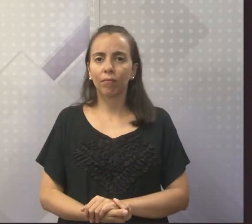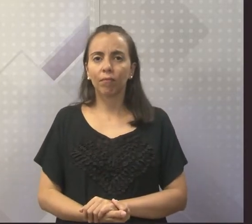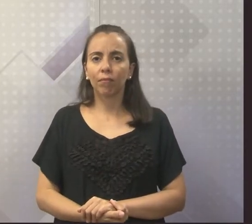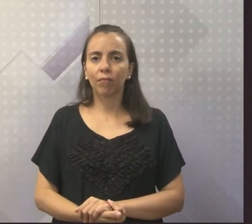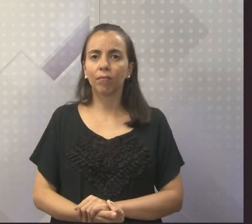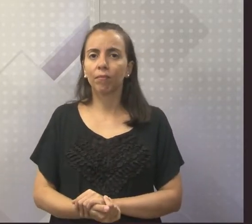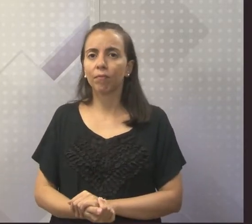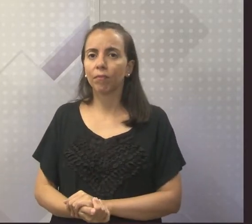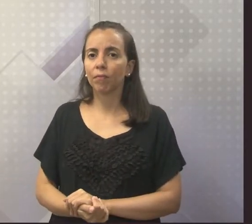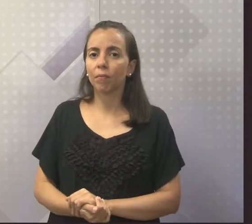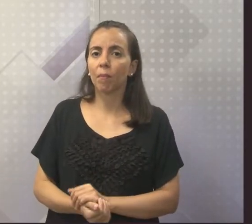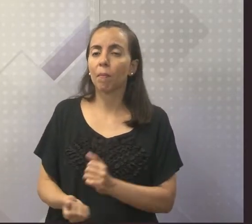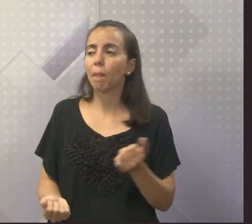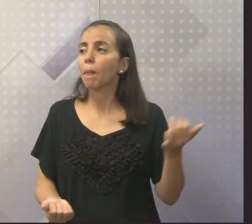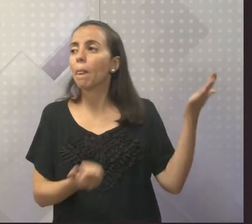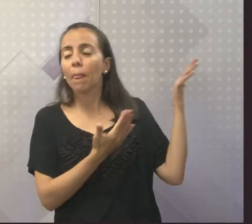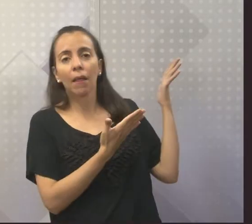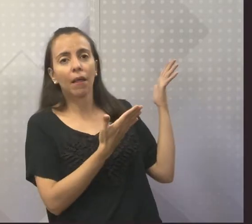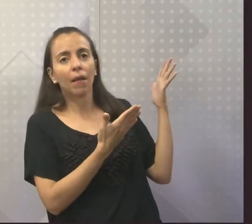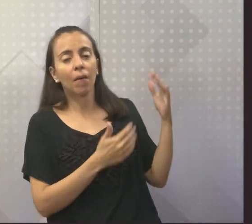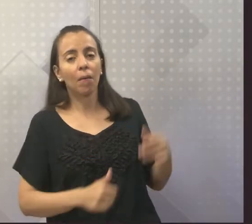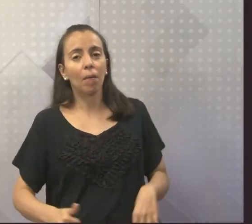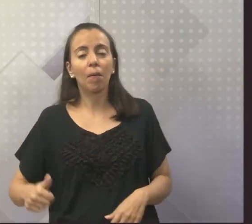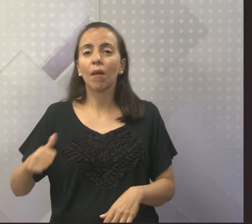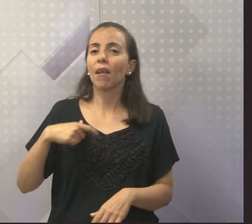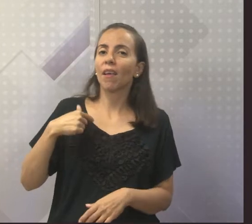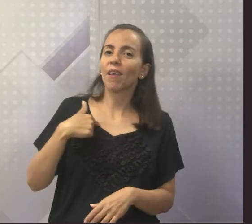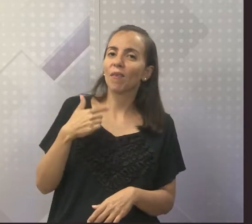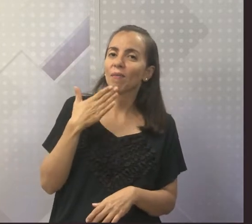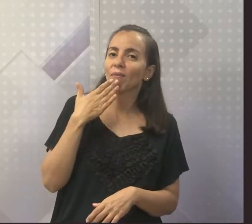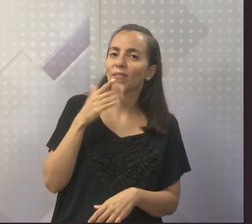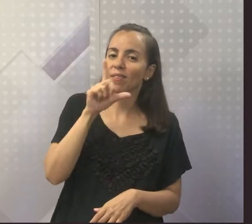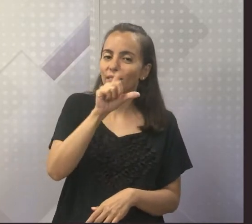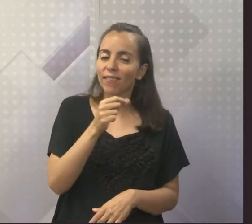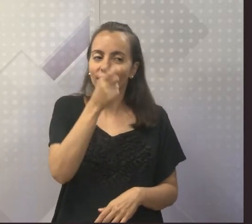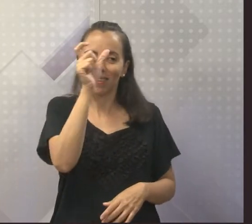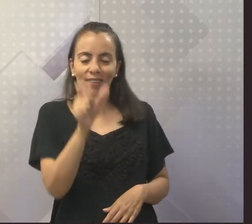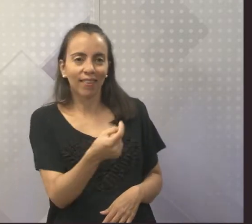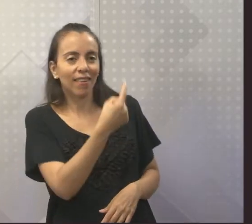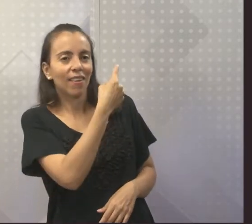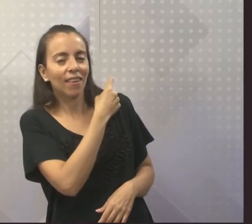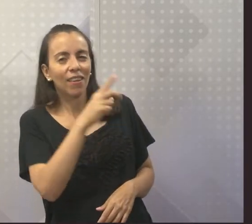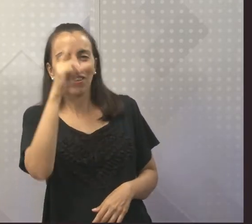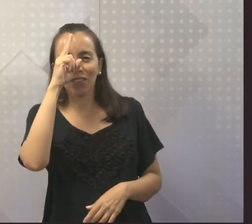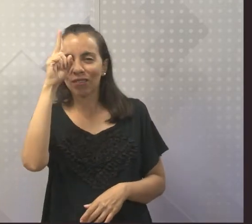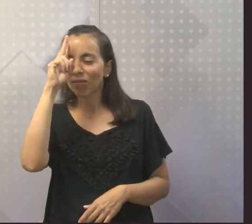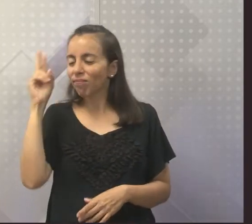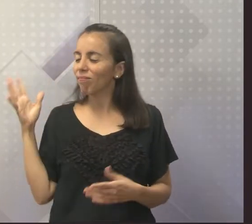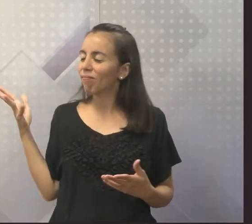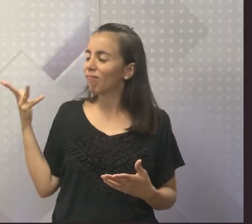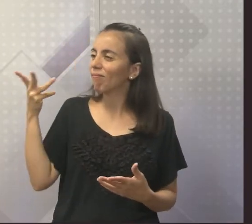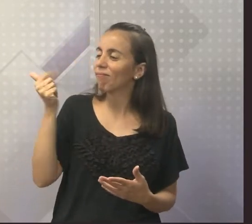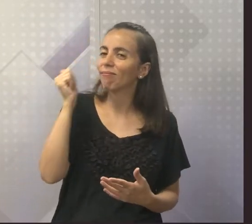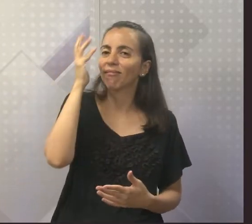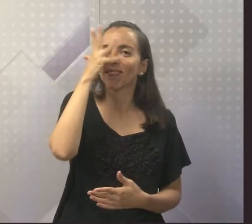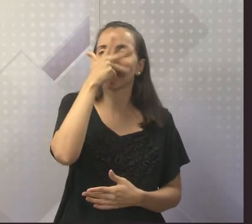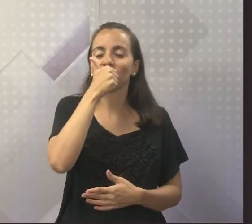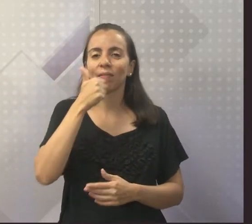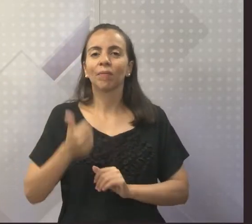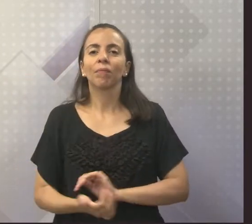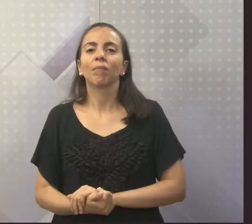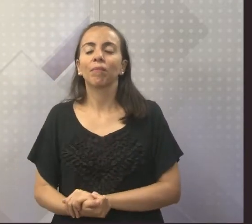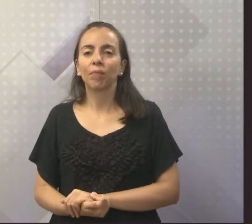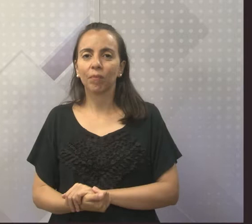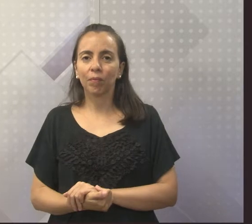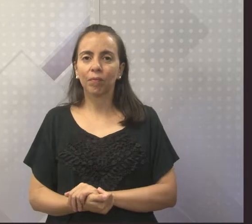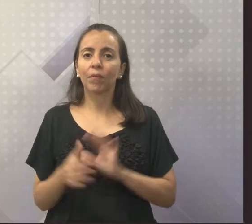Olha, o primeiro e preferido meu, da professora Regina, é Luiz Gama. A história dele é belíssima, né? Vamos, eu